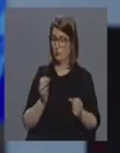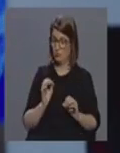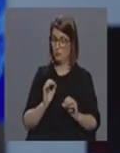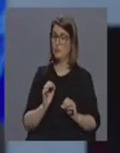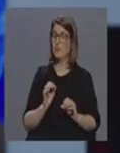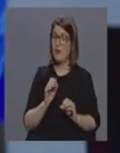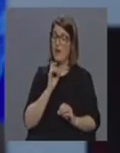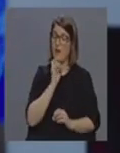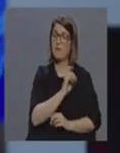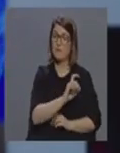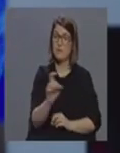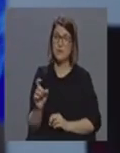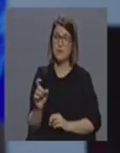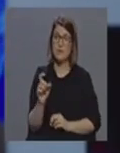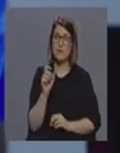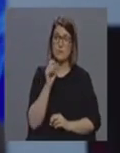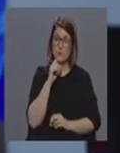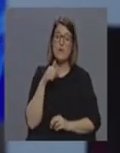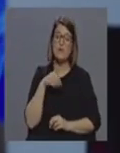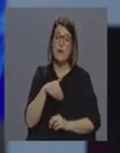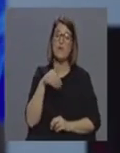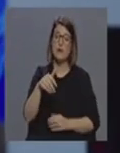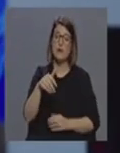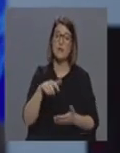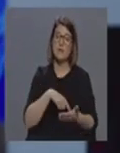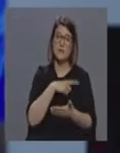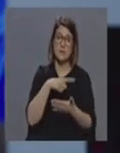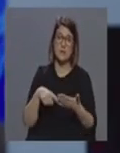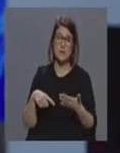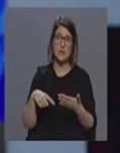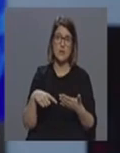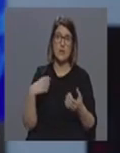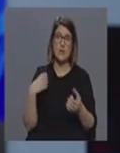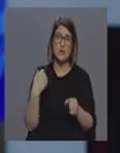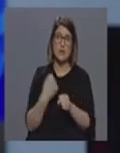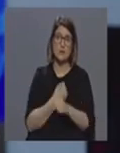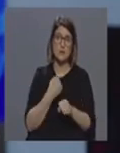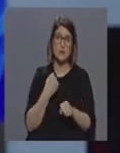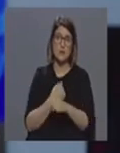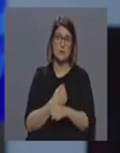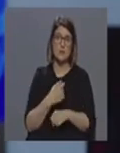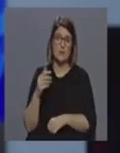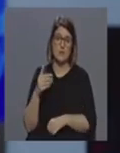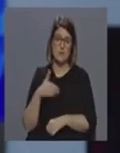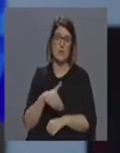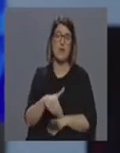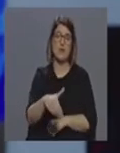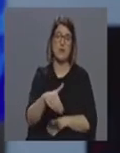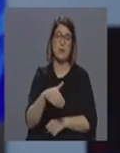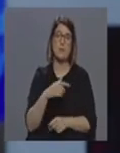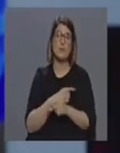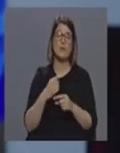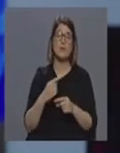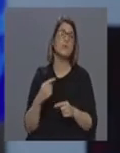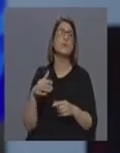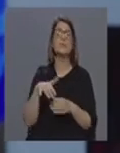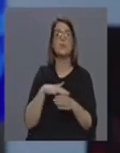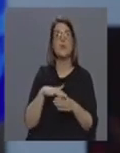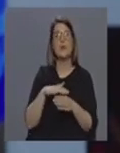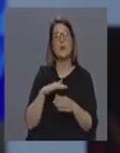nota disso entretanto exista algum cancelamento também da atividade nos próximos dias ou seja por via entretanto da evolução